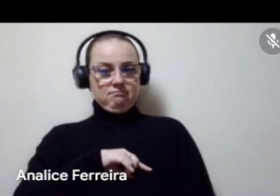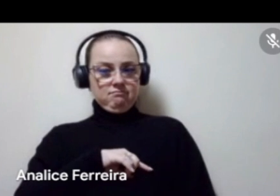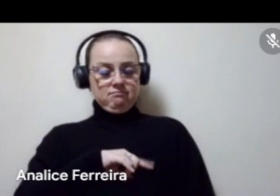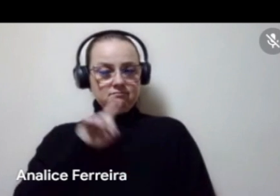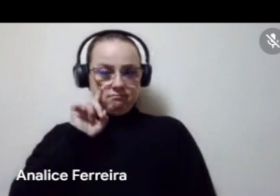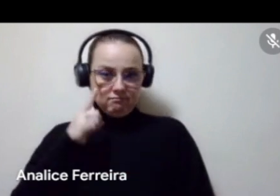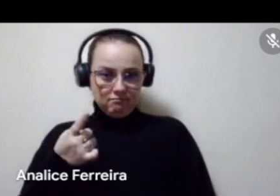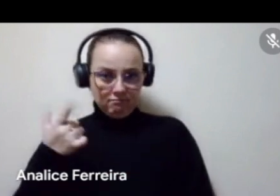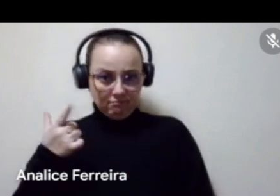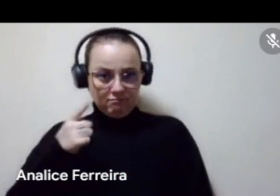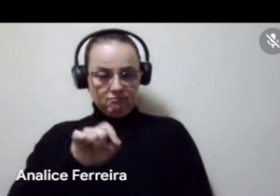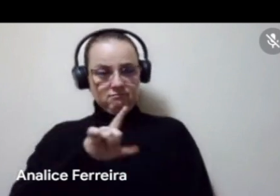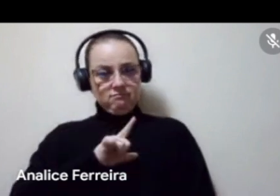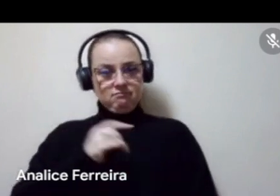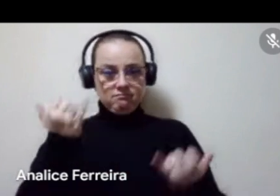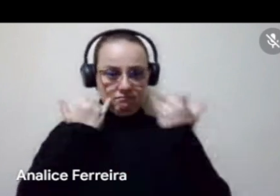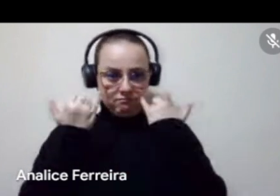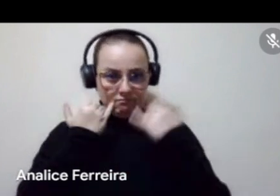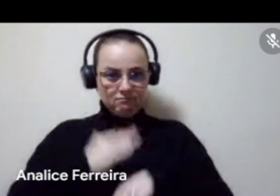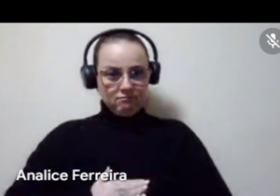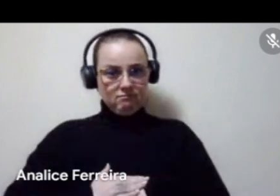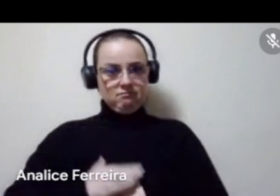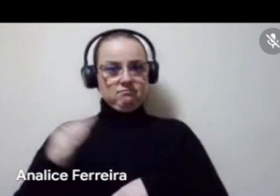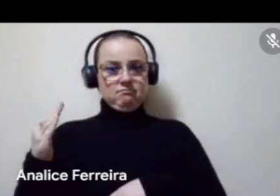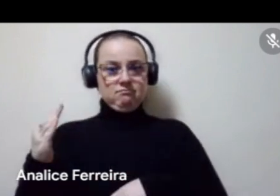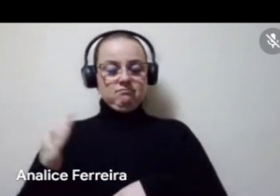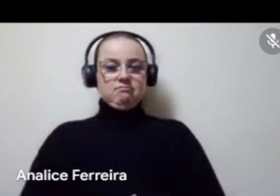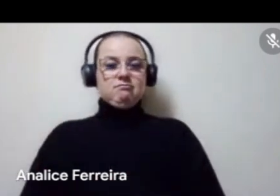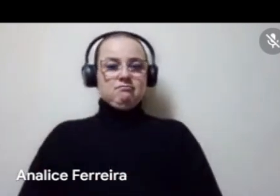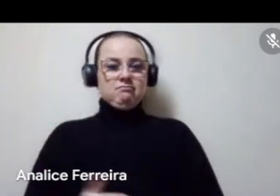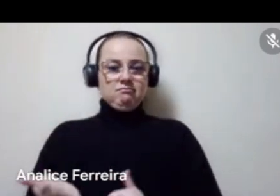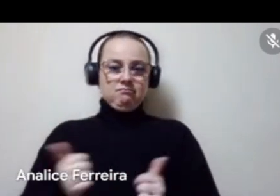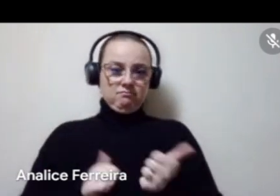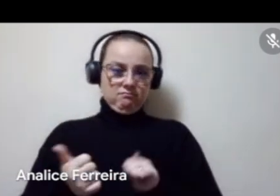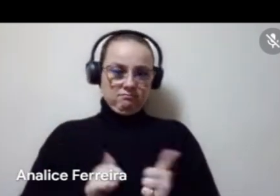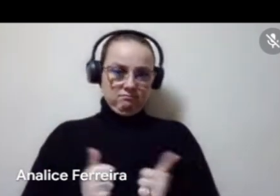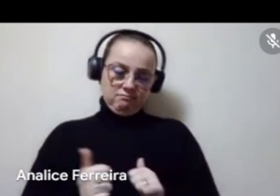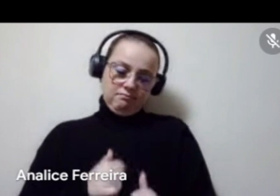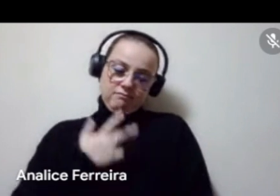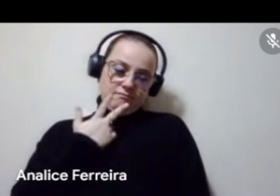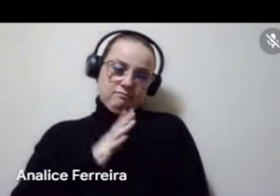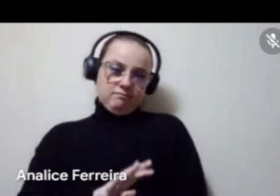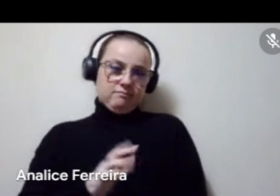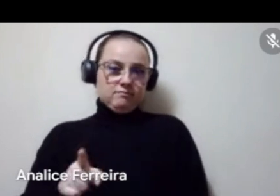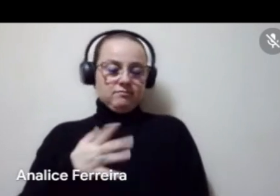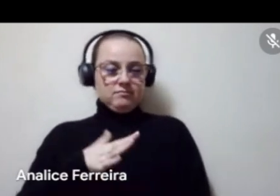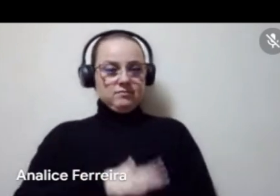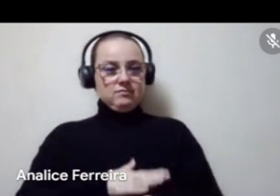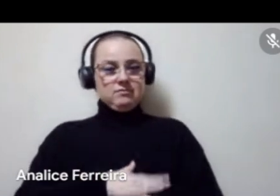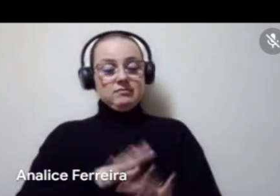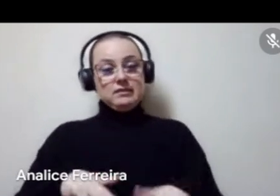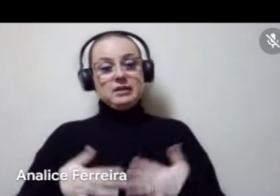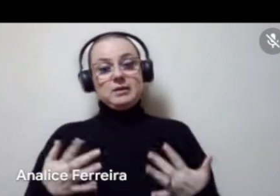conseguir ter uma escuta com maior qualidade, digamos assim, nesse momento. Então, gente